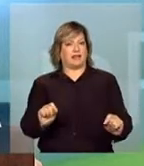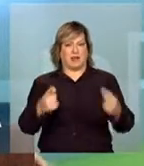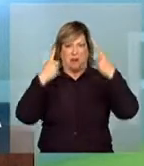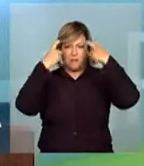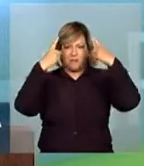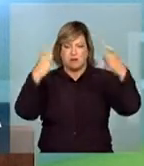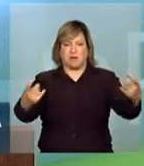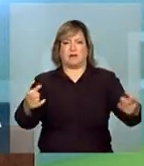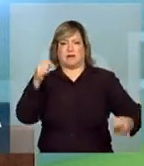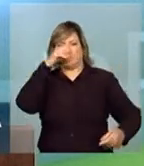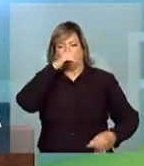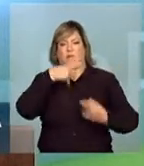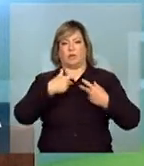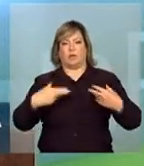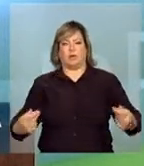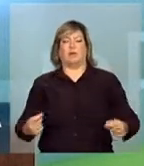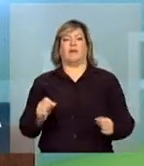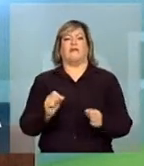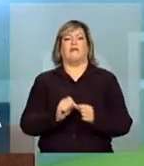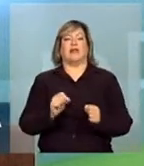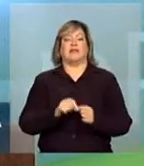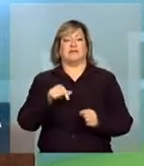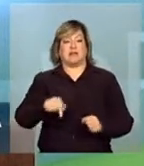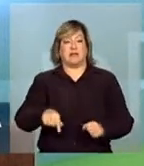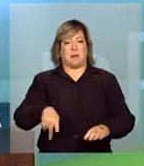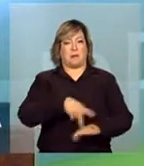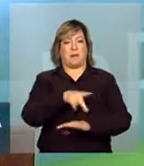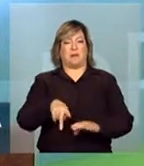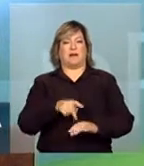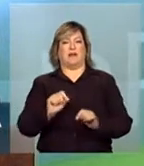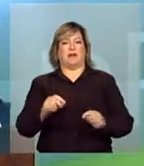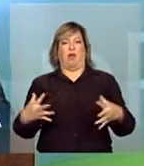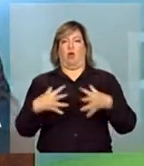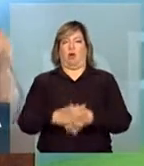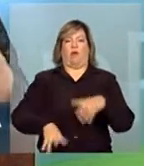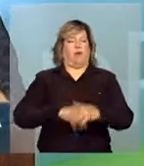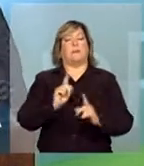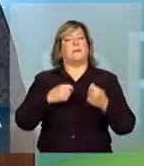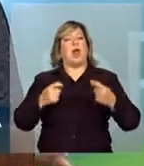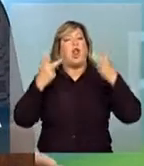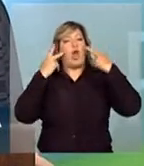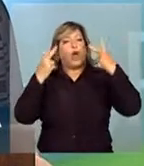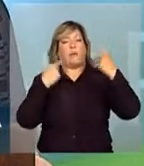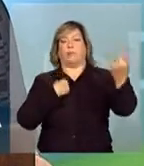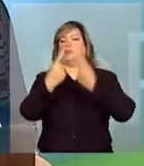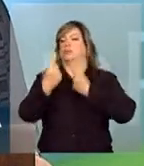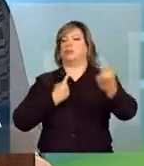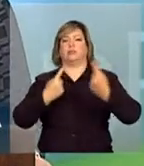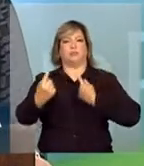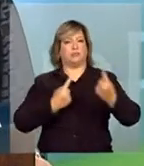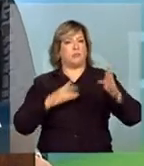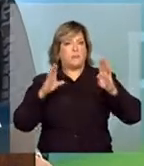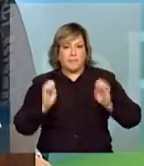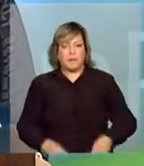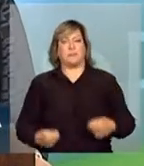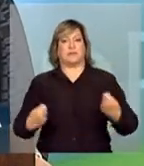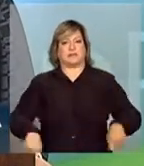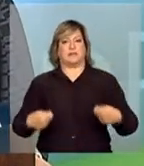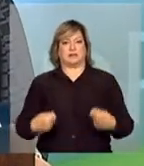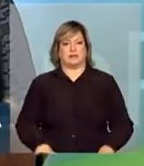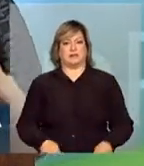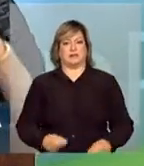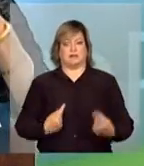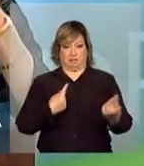acreditar que o país possa viver sem normalidade e estabilidade. Certo